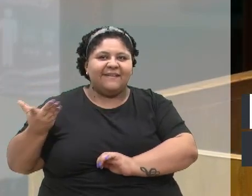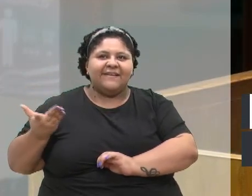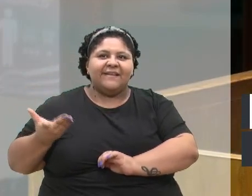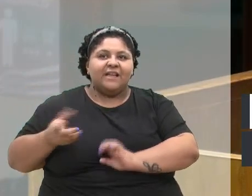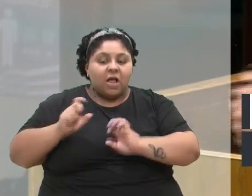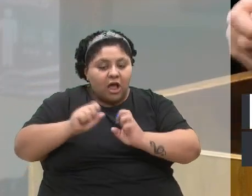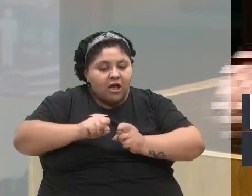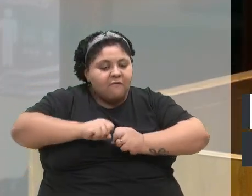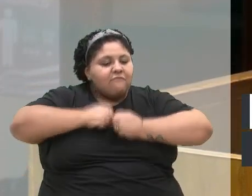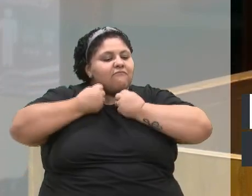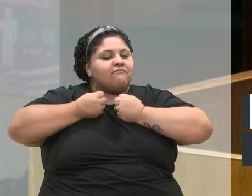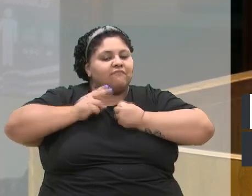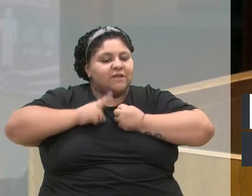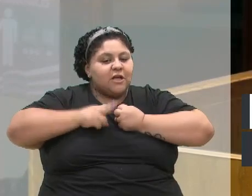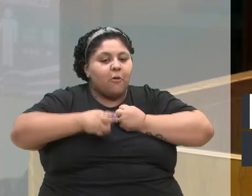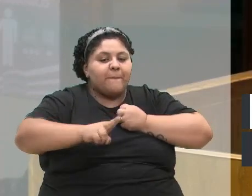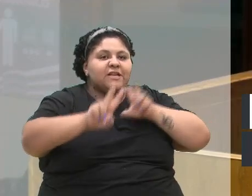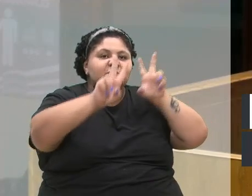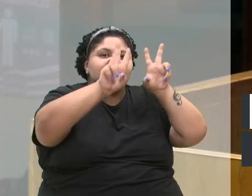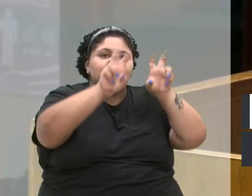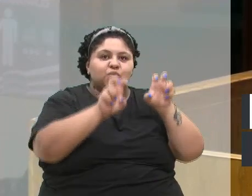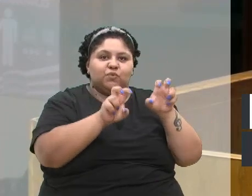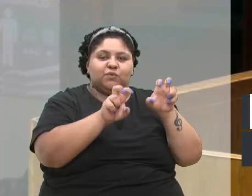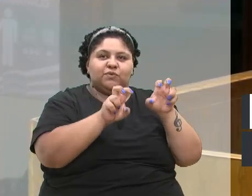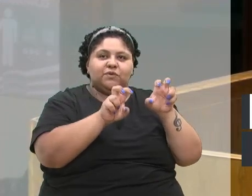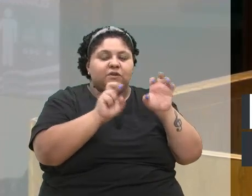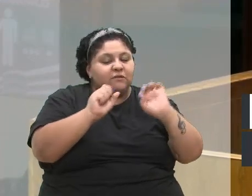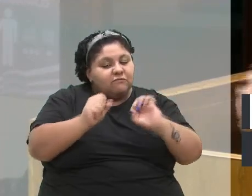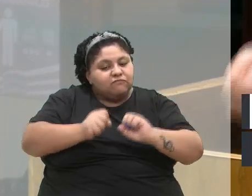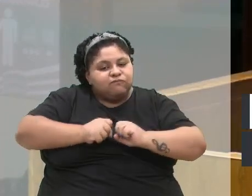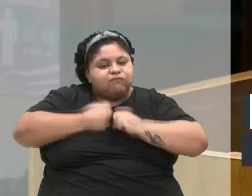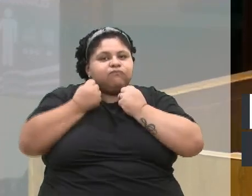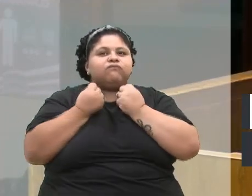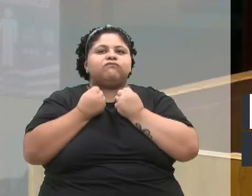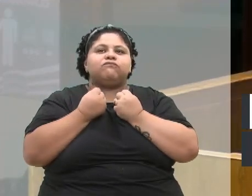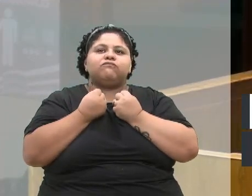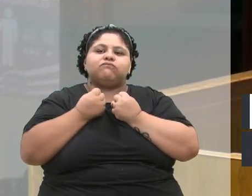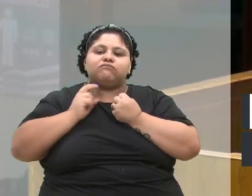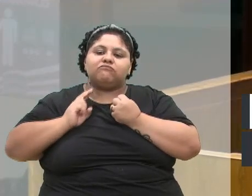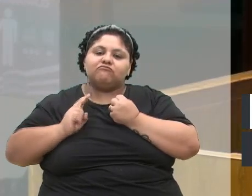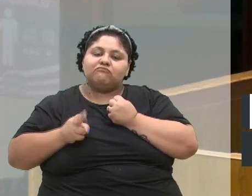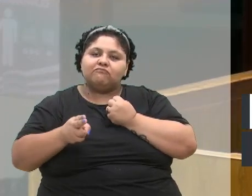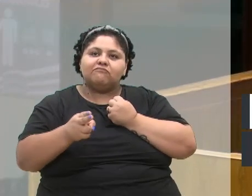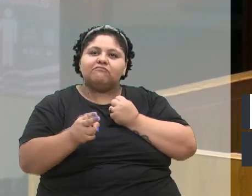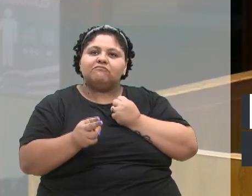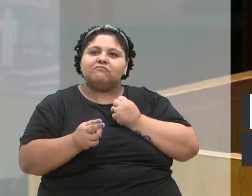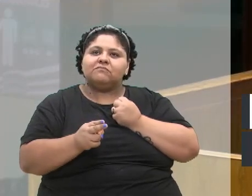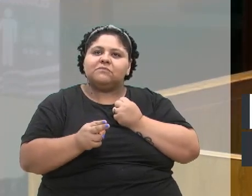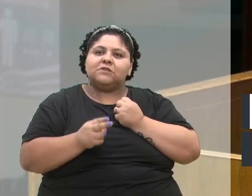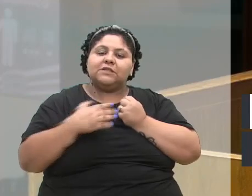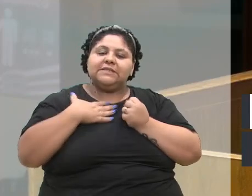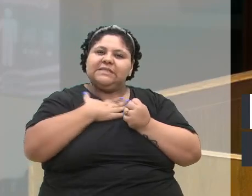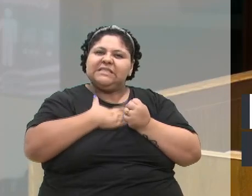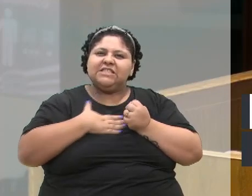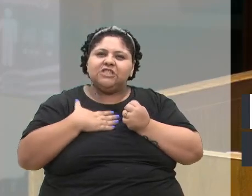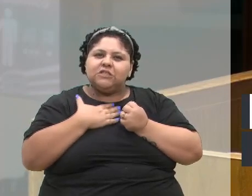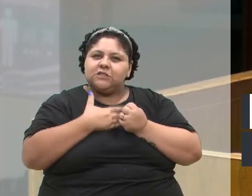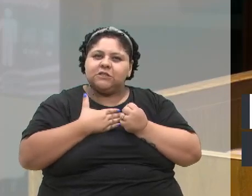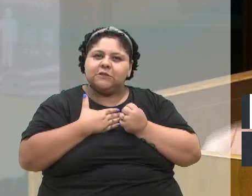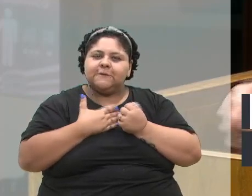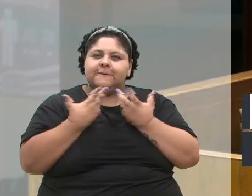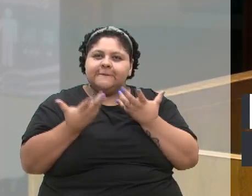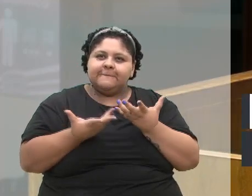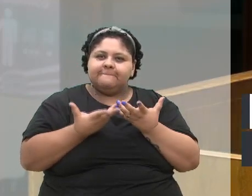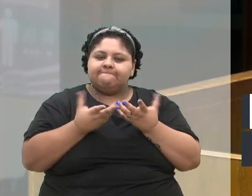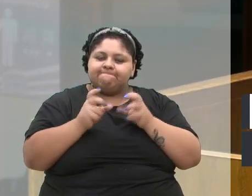defendendo a mesma pauta, defendendo o mesmo sentido, ou seja,